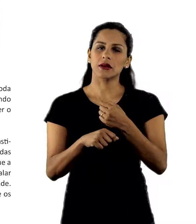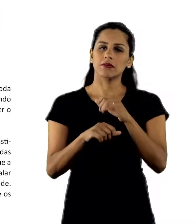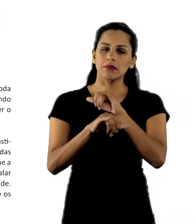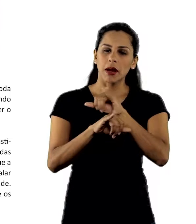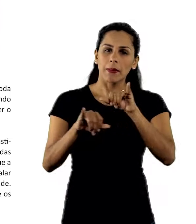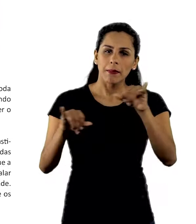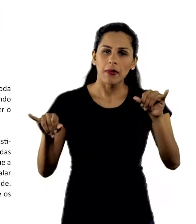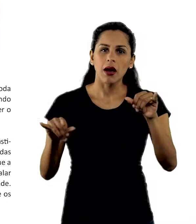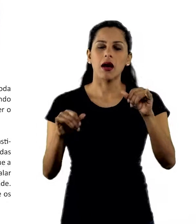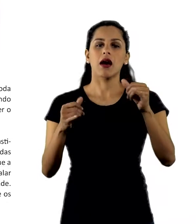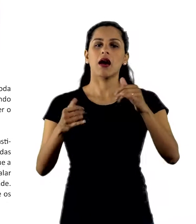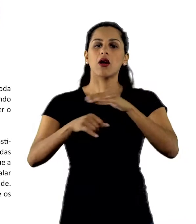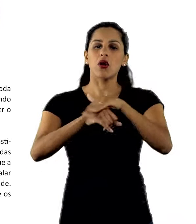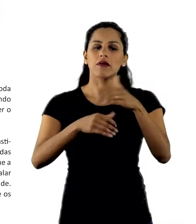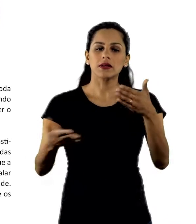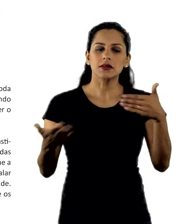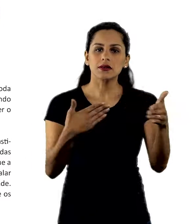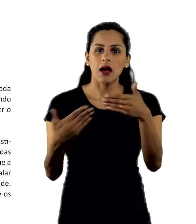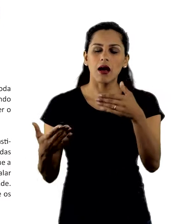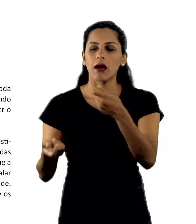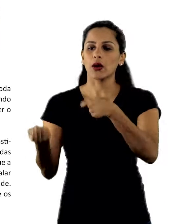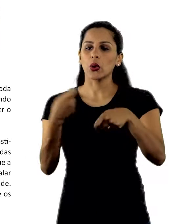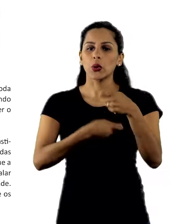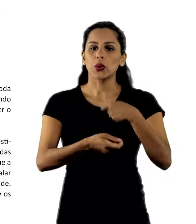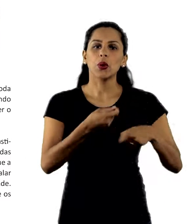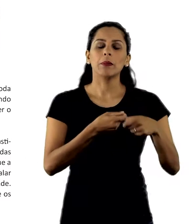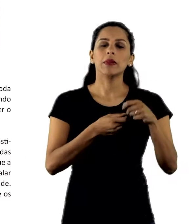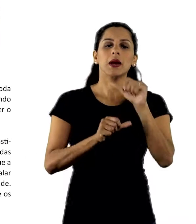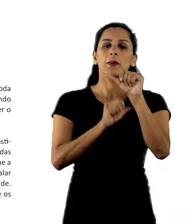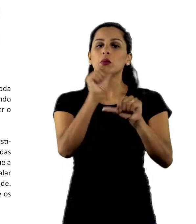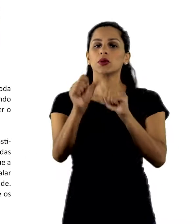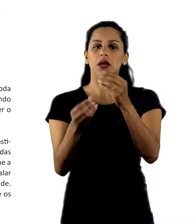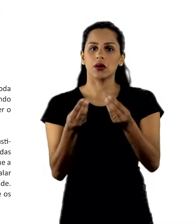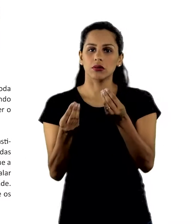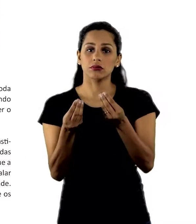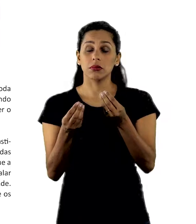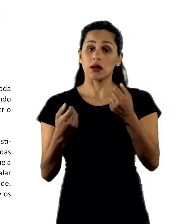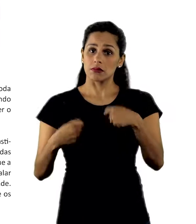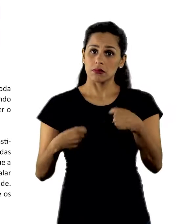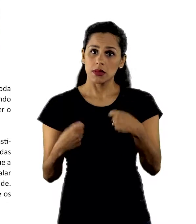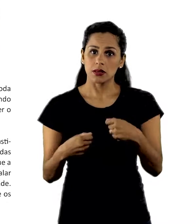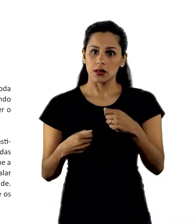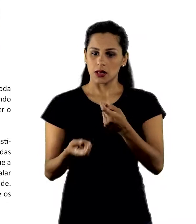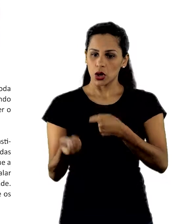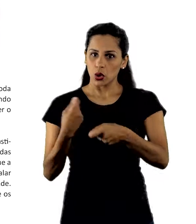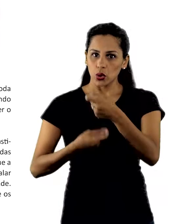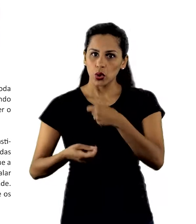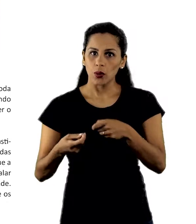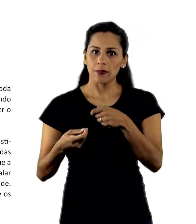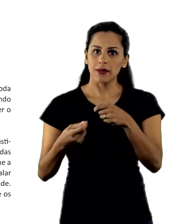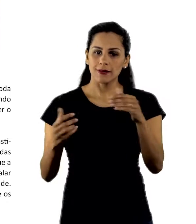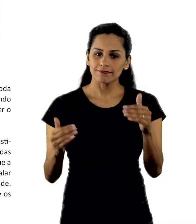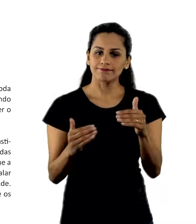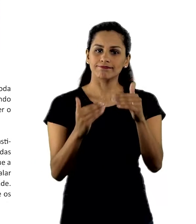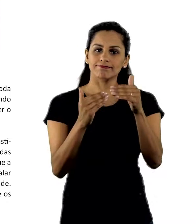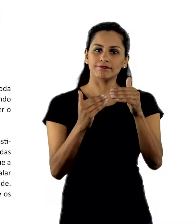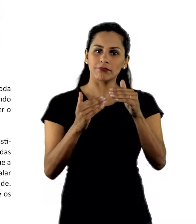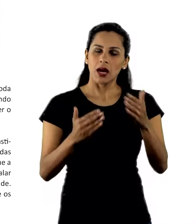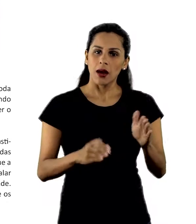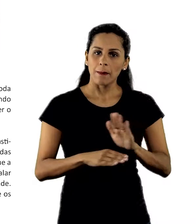Falar sobre economia e como podemos transformá-la. Precisamos de uma economia a favor da vida e da dignidade.